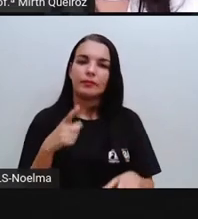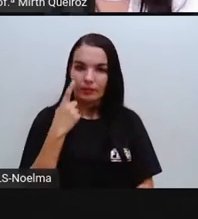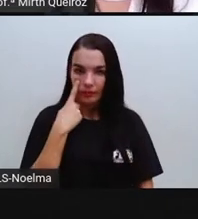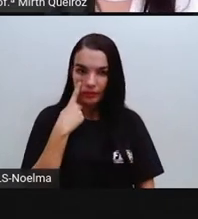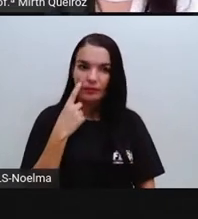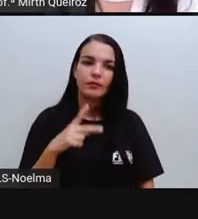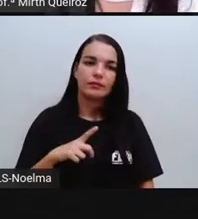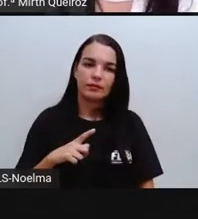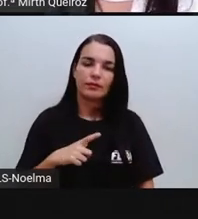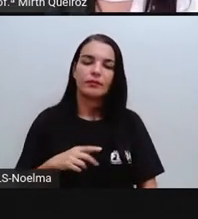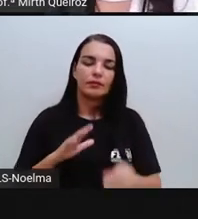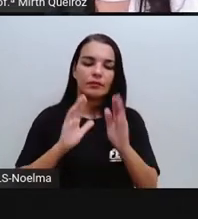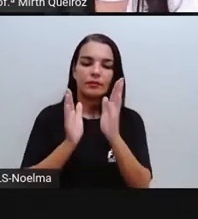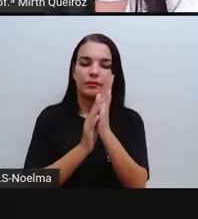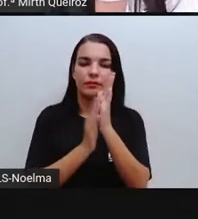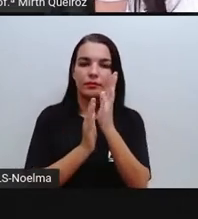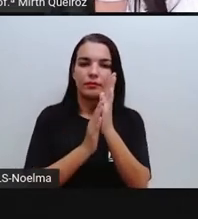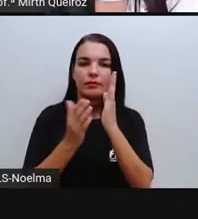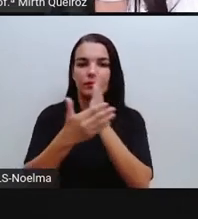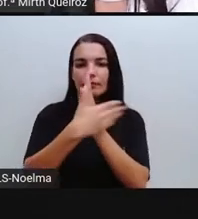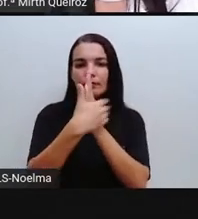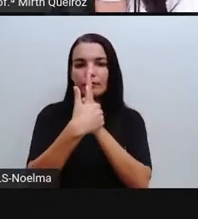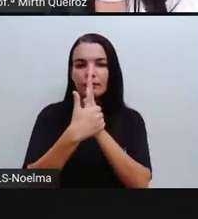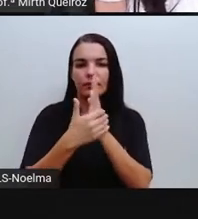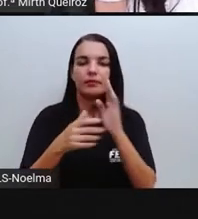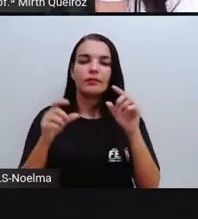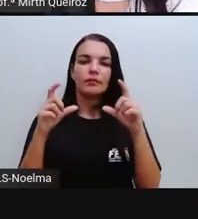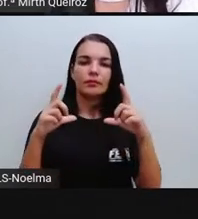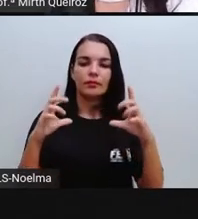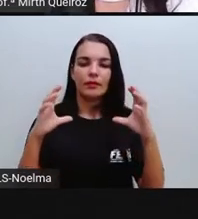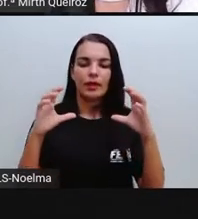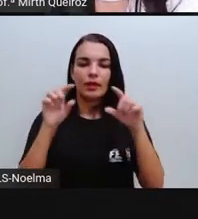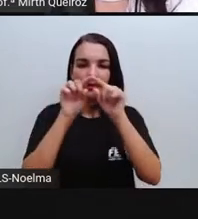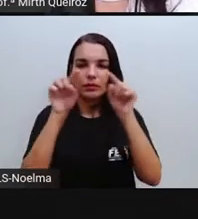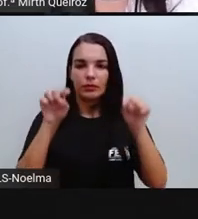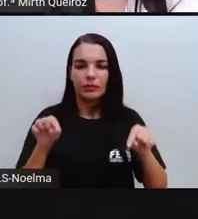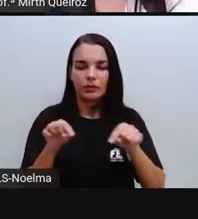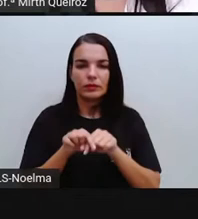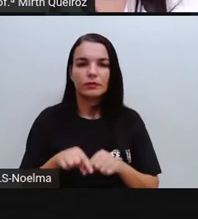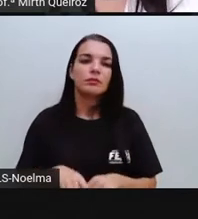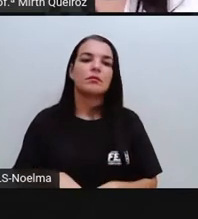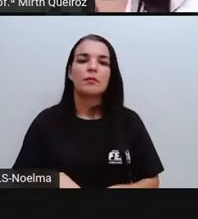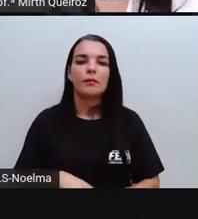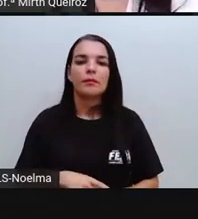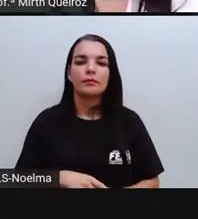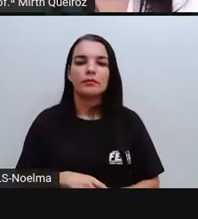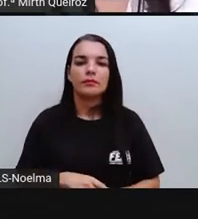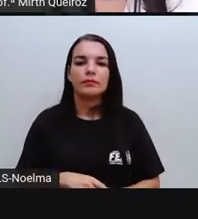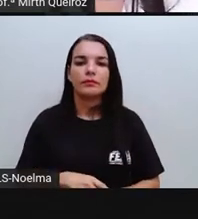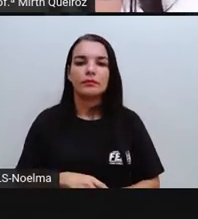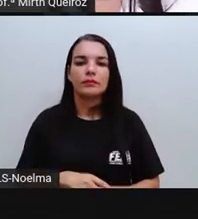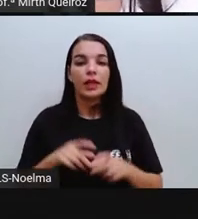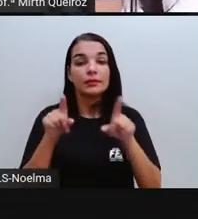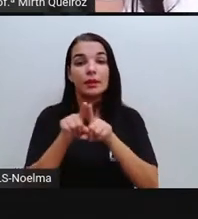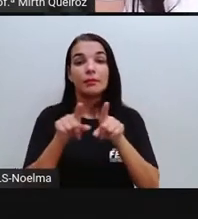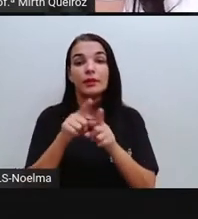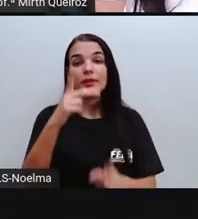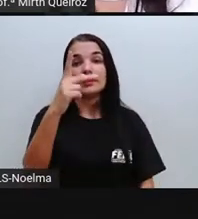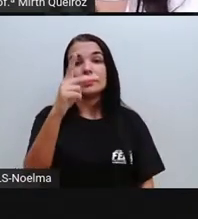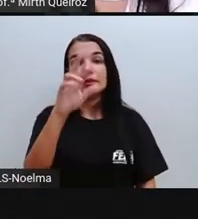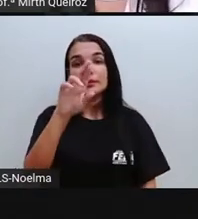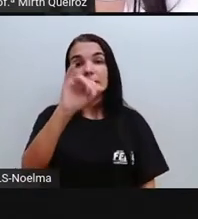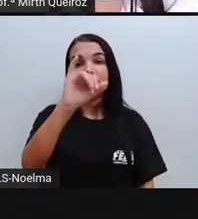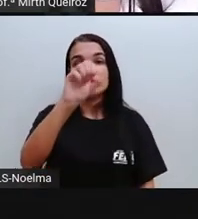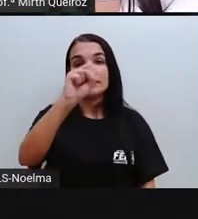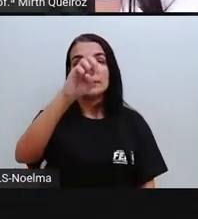com uma figura do quadrado, né? E temos o prisma triangular. Por que